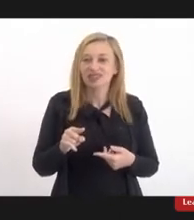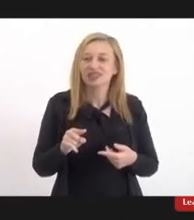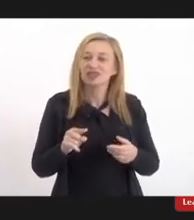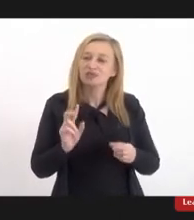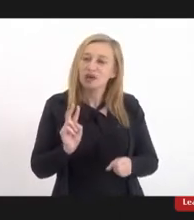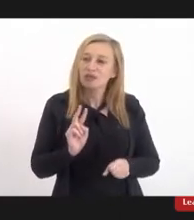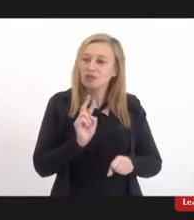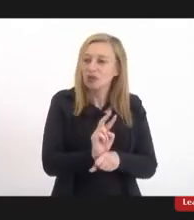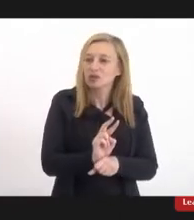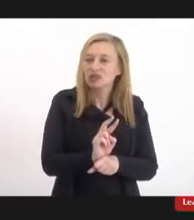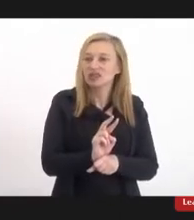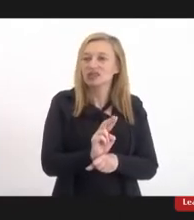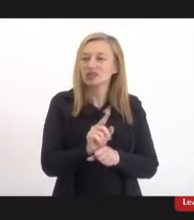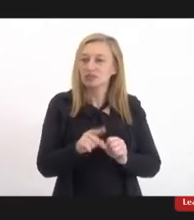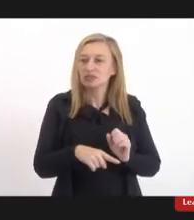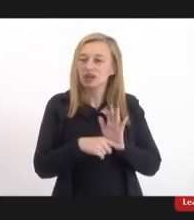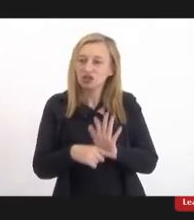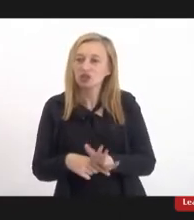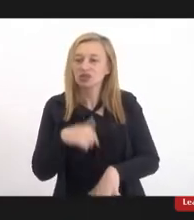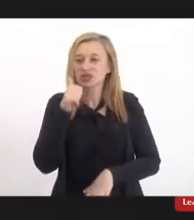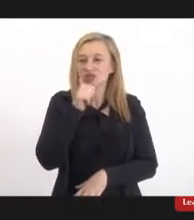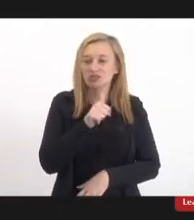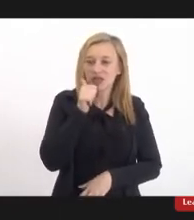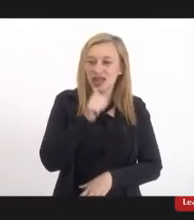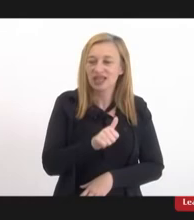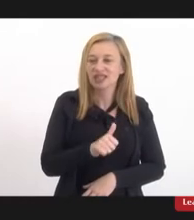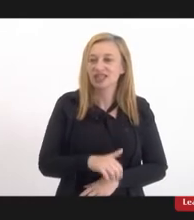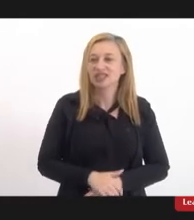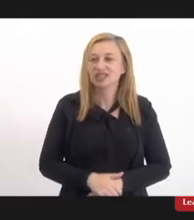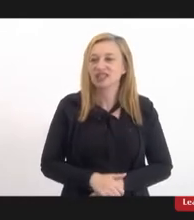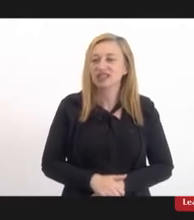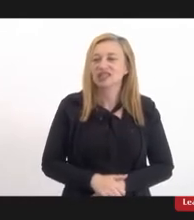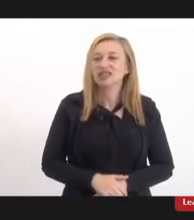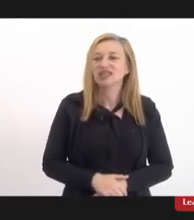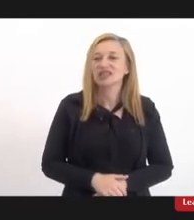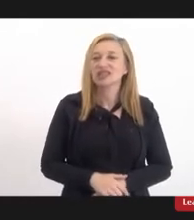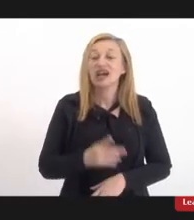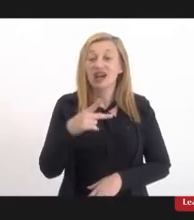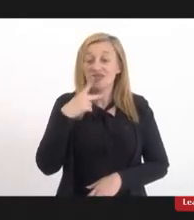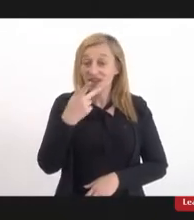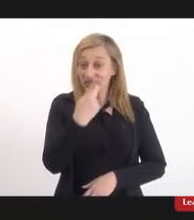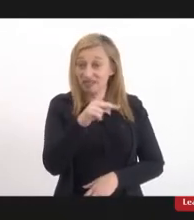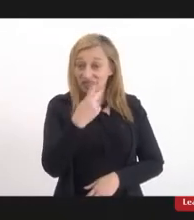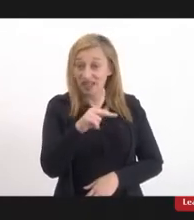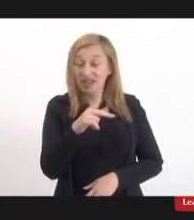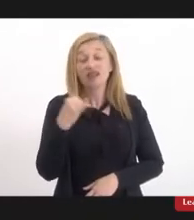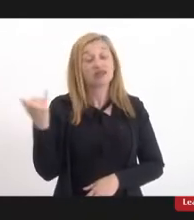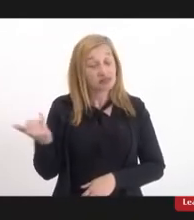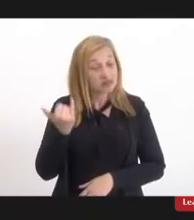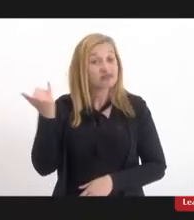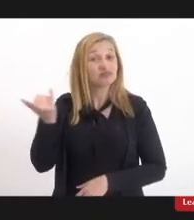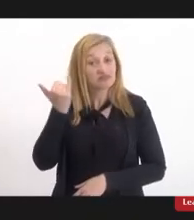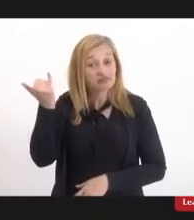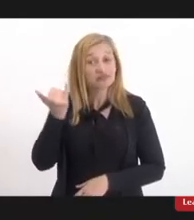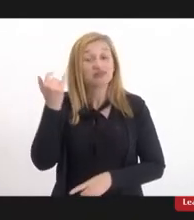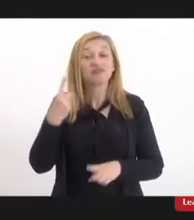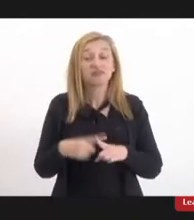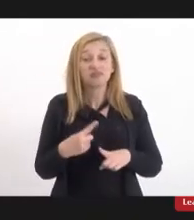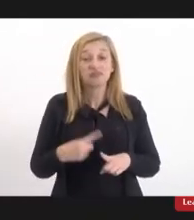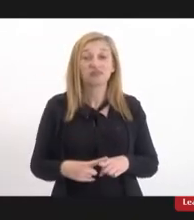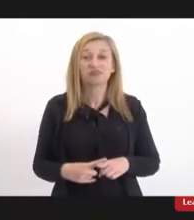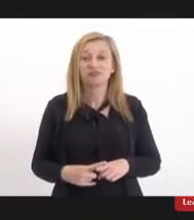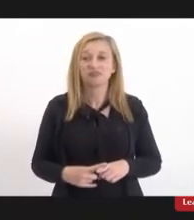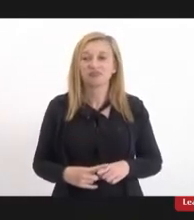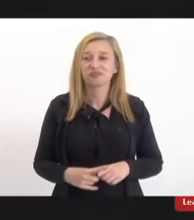proteção para emancipação das mulheres no entanto a fala dela é super importante porque a gente assim